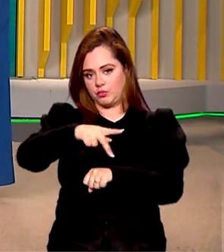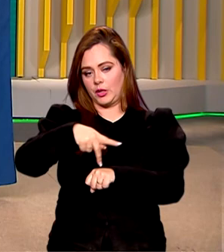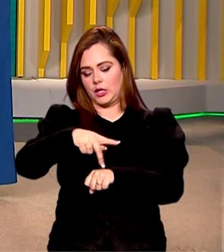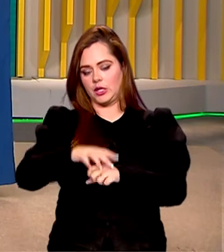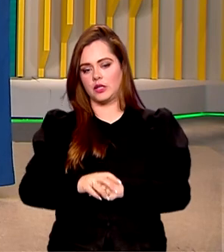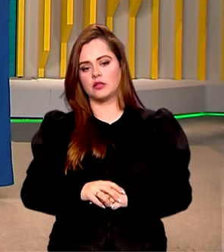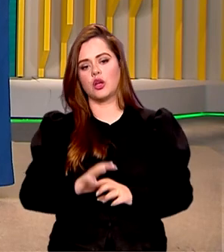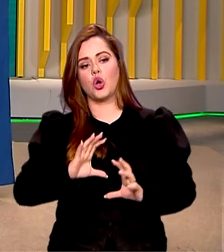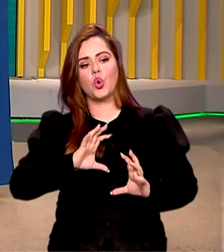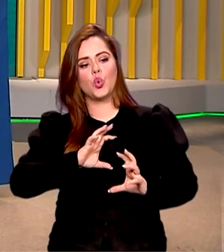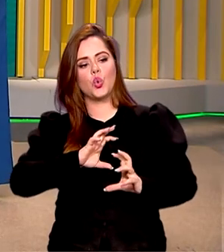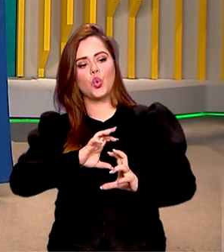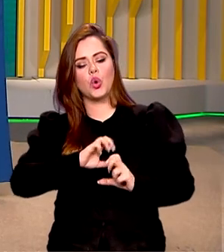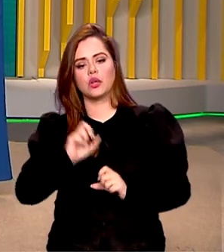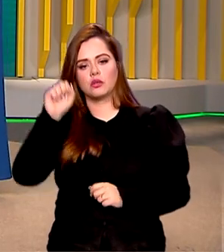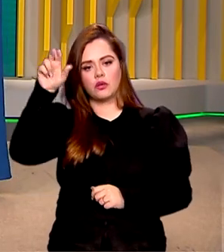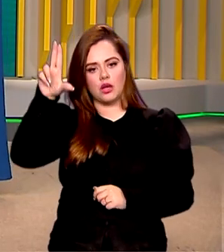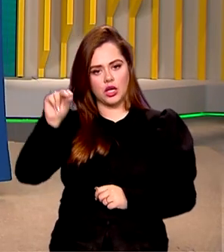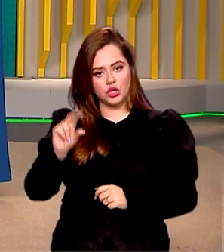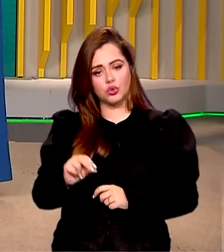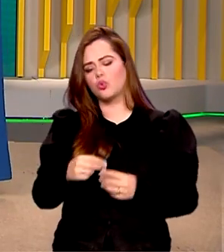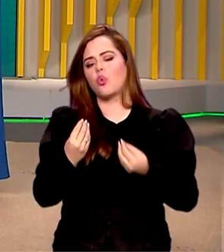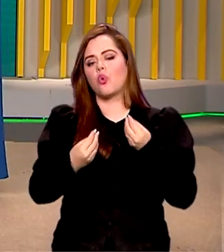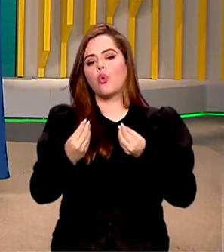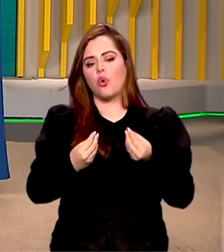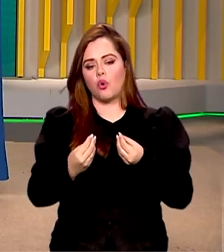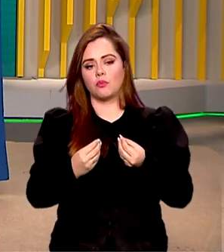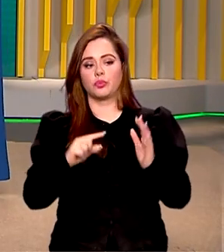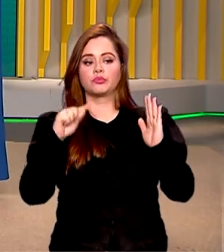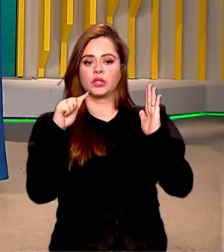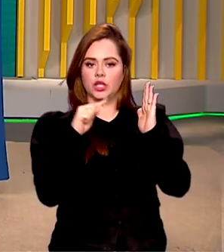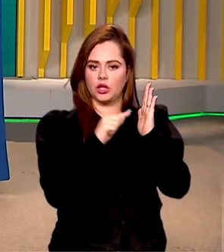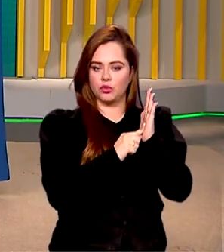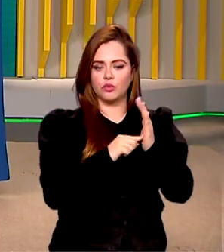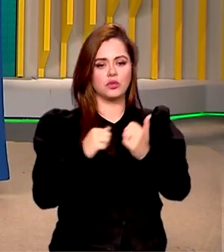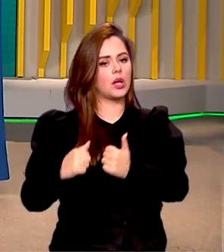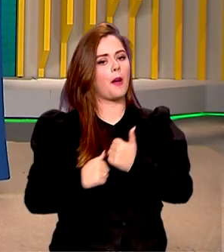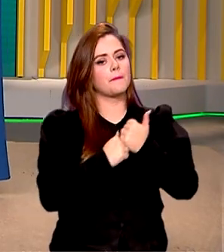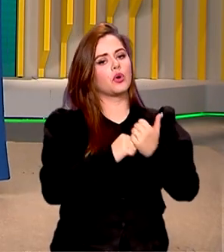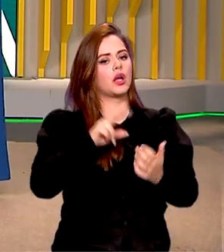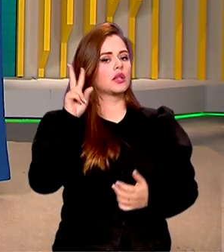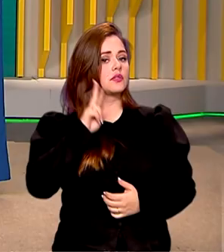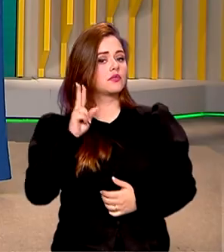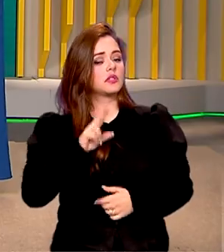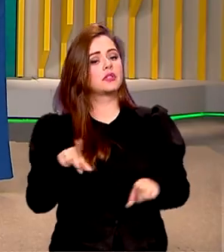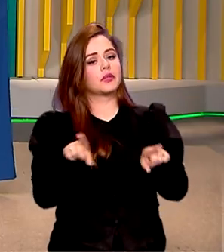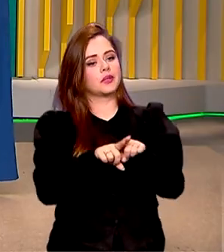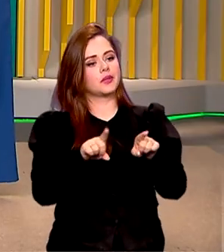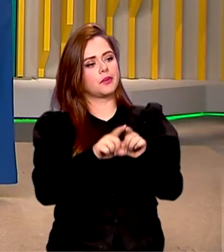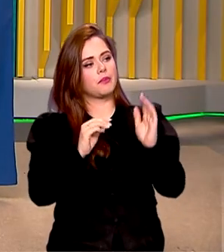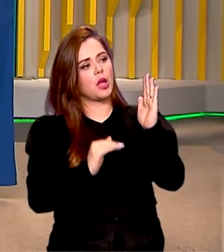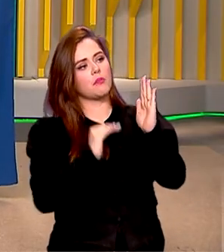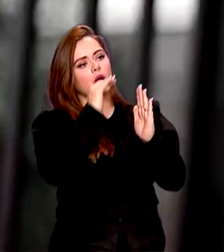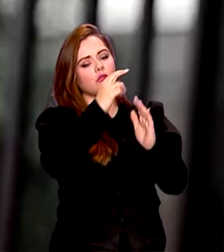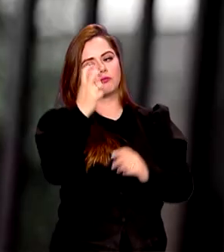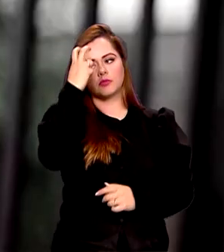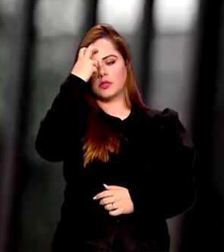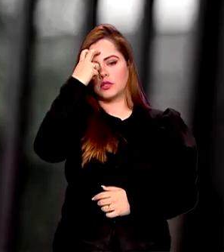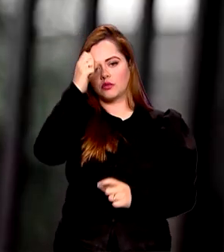fortalecimento dos canais de denúncia, dos espaços de apoio às vítimas, além de maior conscientização da sociedade.